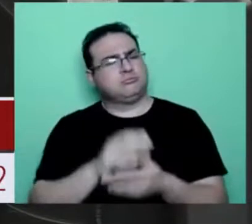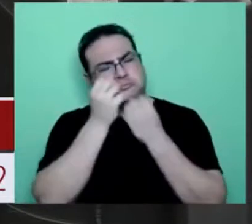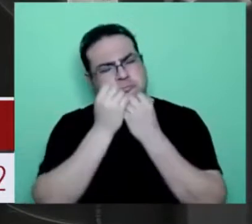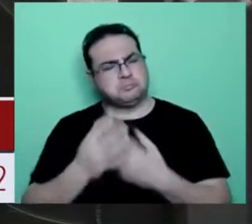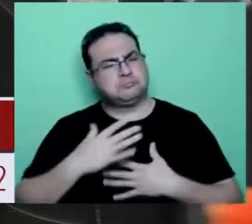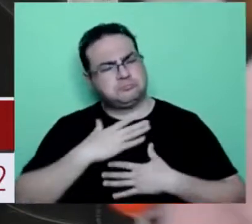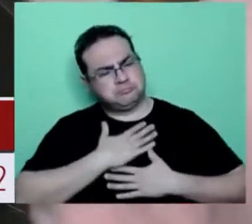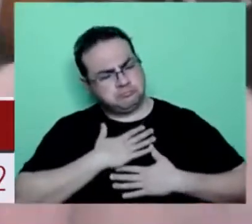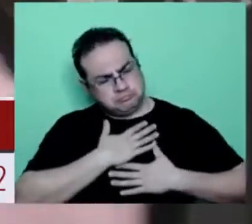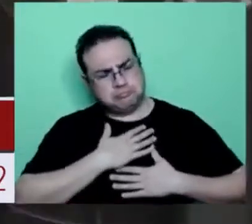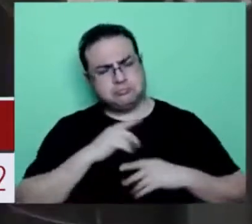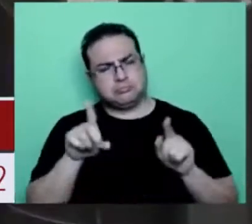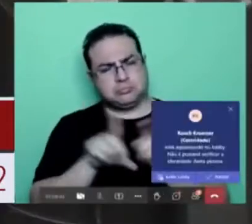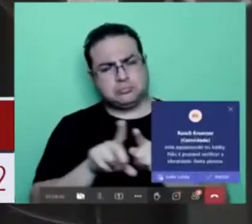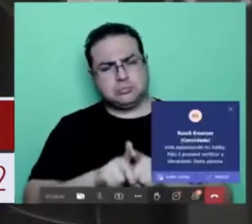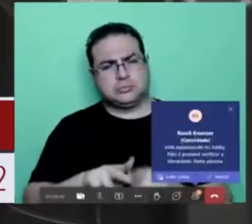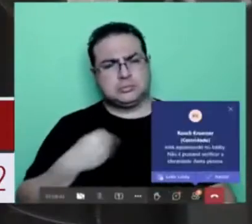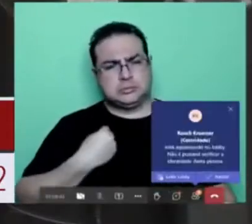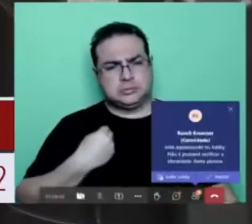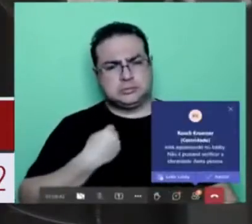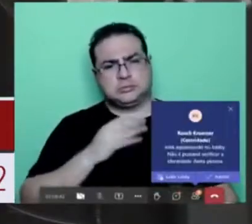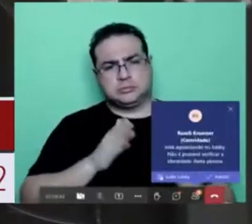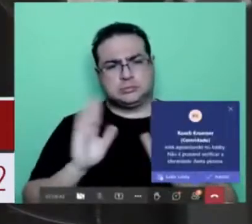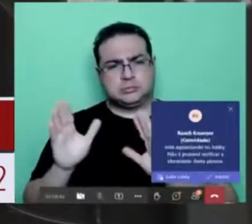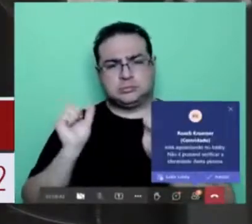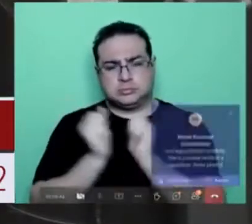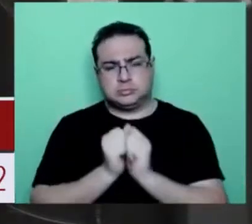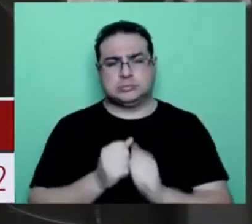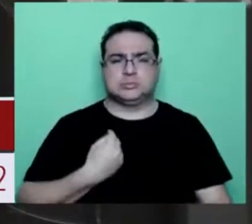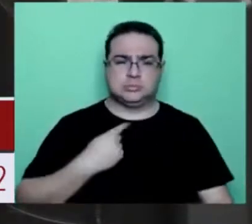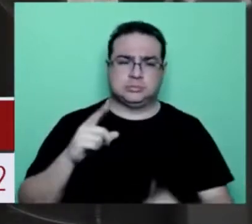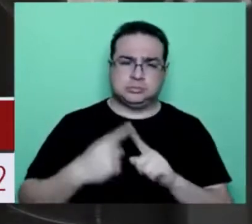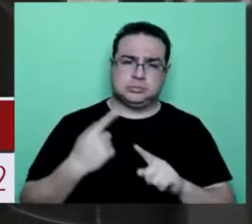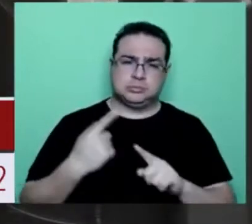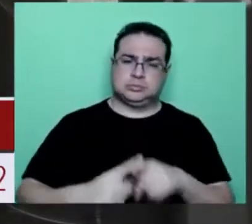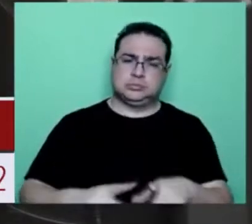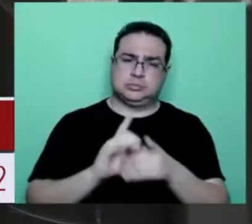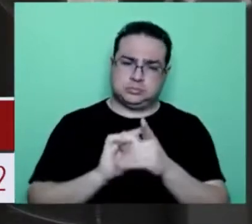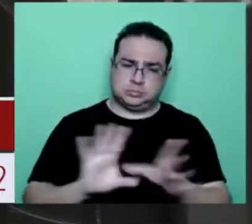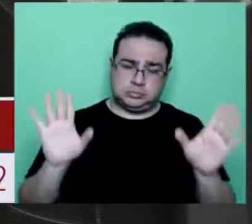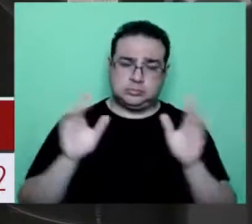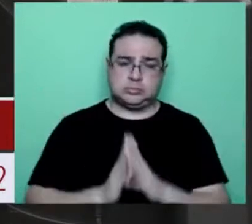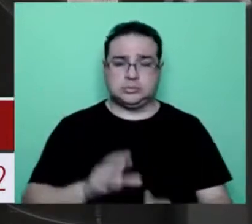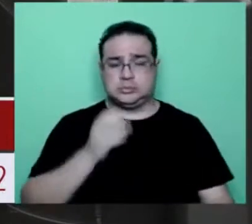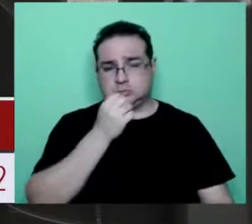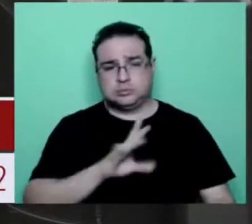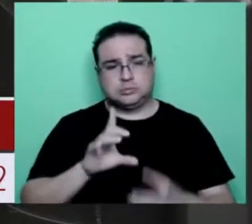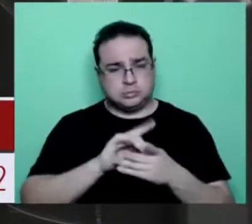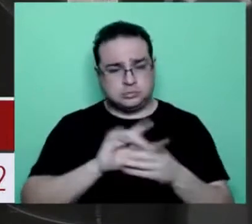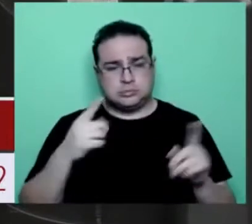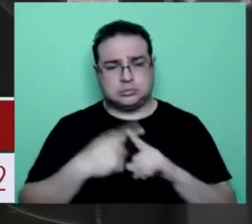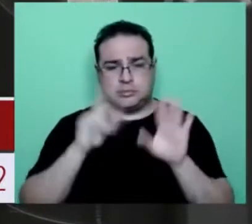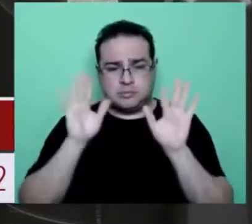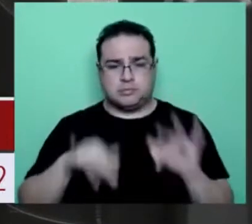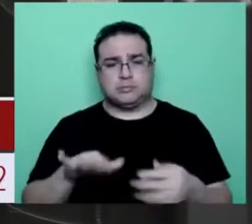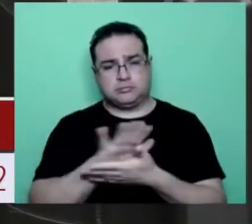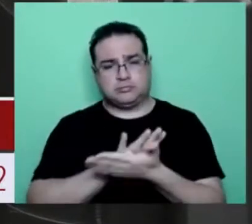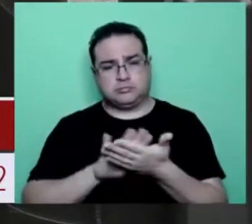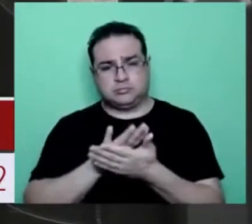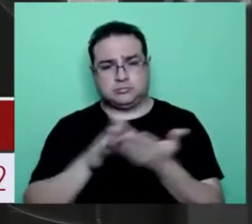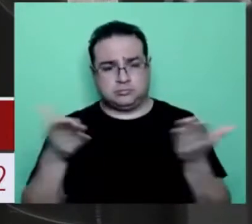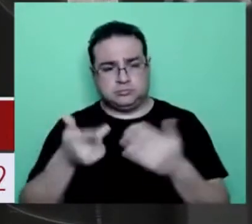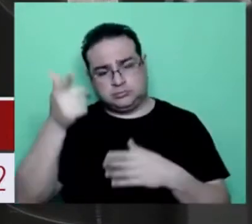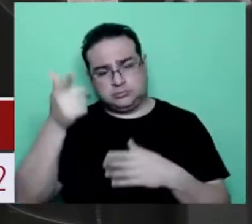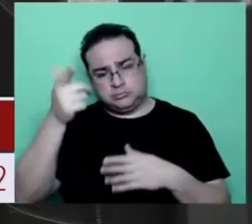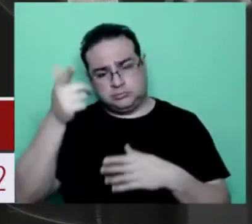viver esse processo, viver esse processo democrático. E é tão democrático que ele não terminou ainda. Hoje nós